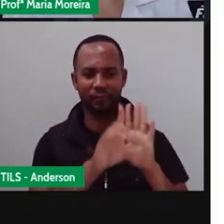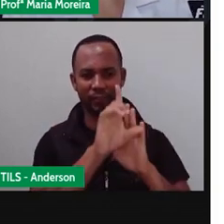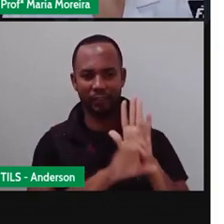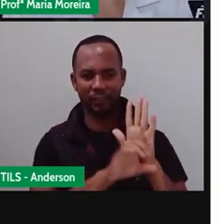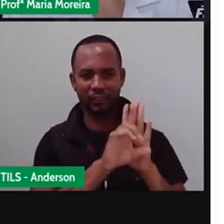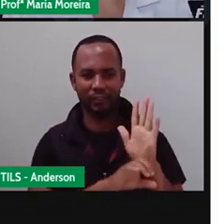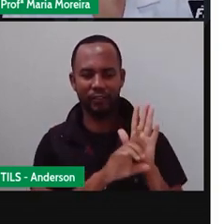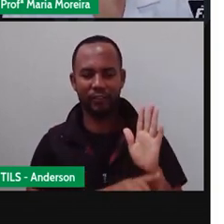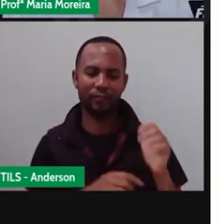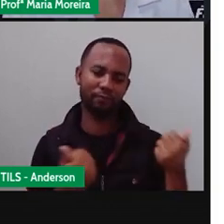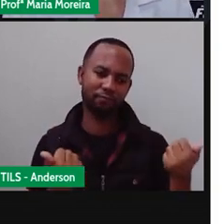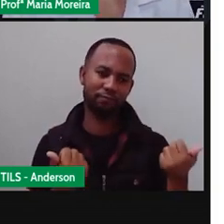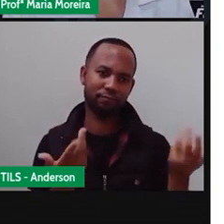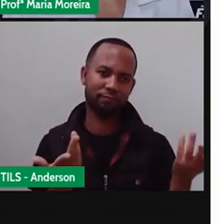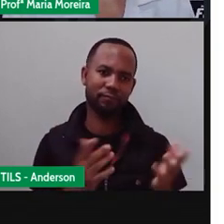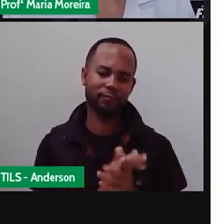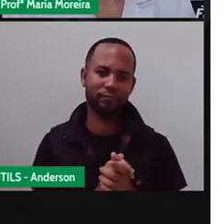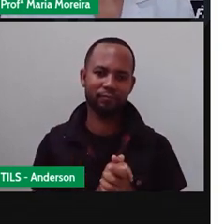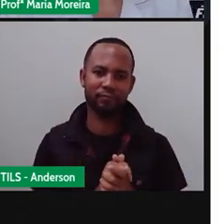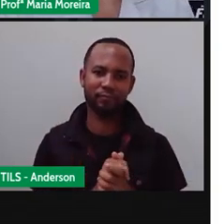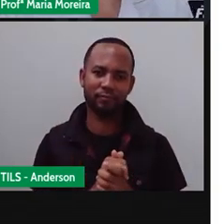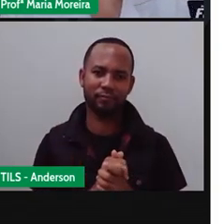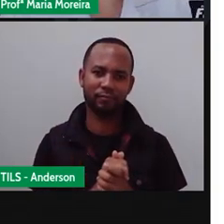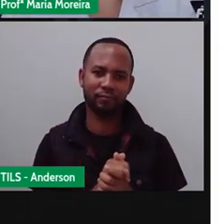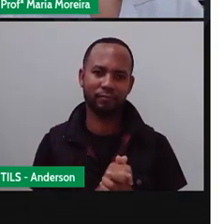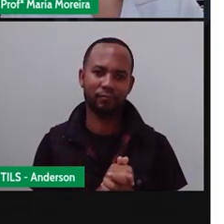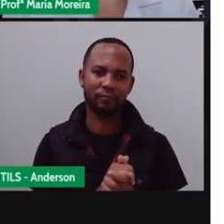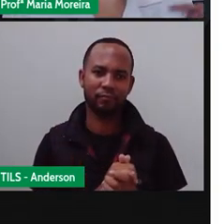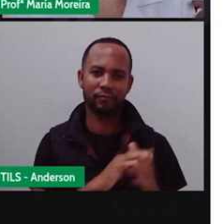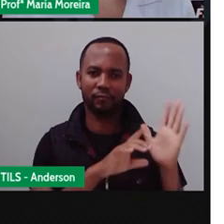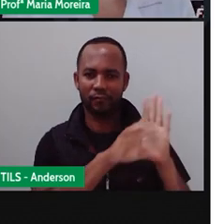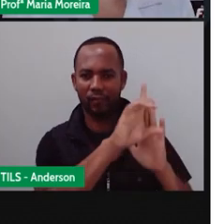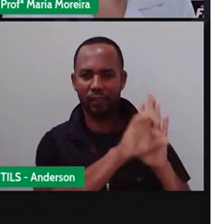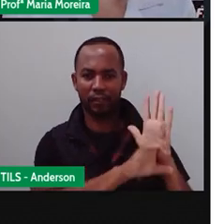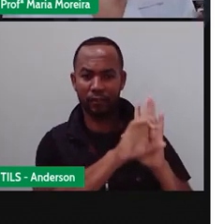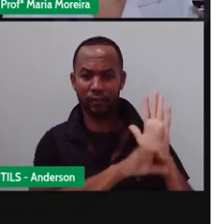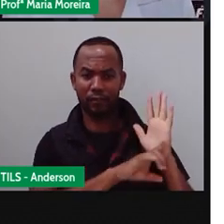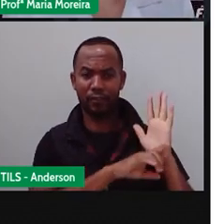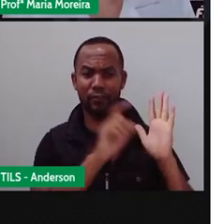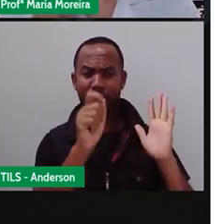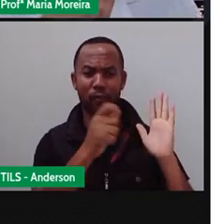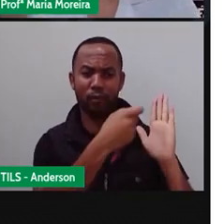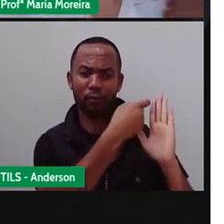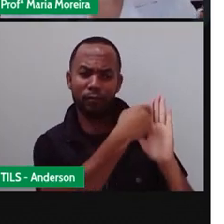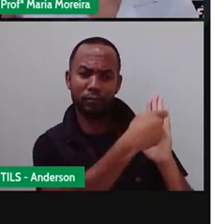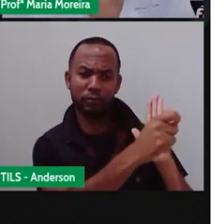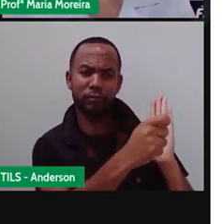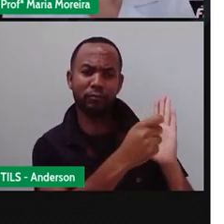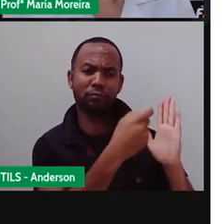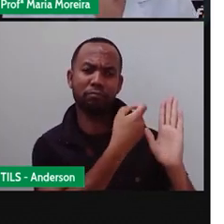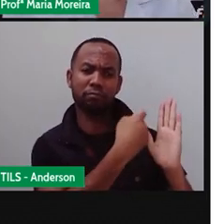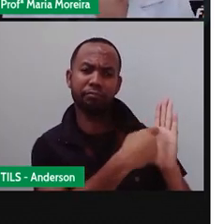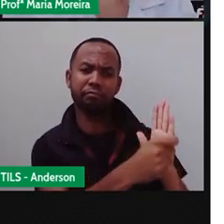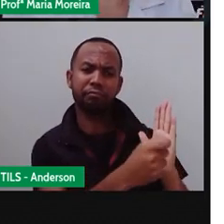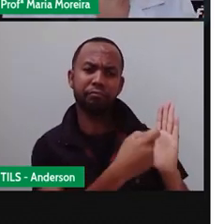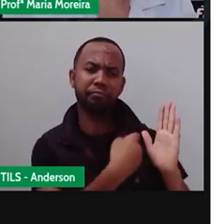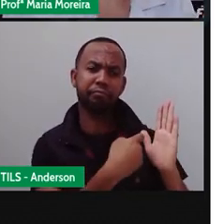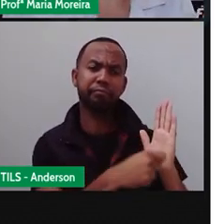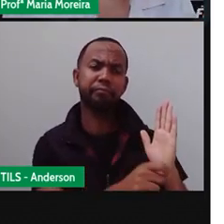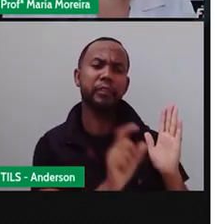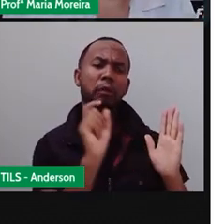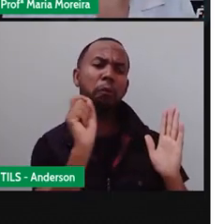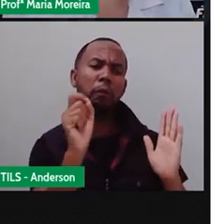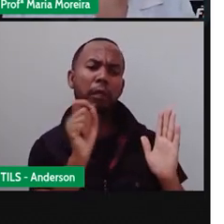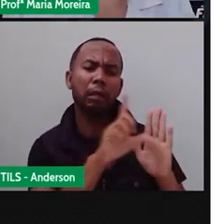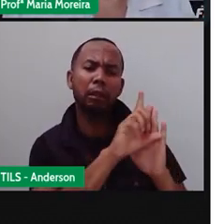Pois é. Bom, listas, vamos aqui fazer uma retomada, né, uma retomada, revisão. O que que é lista?